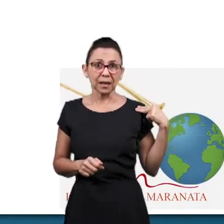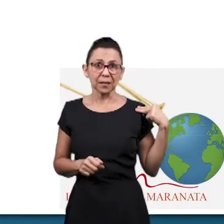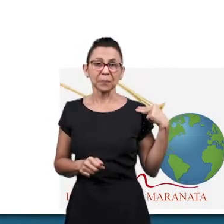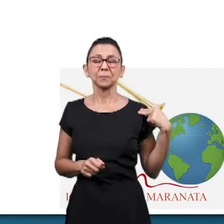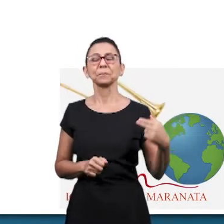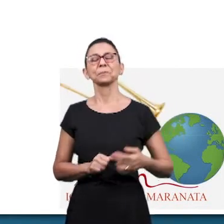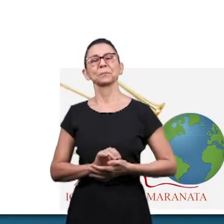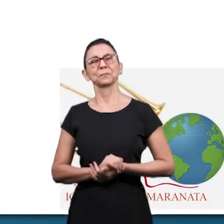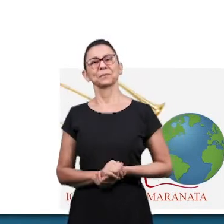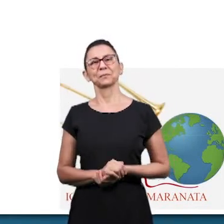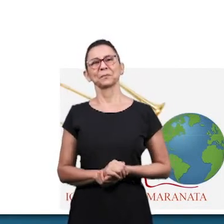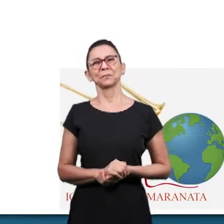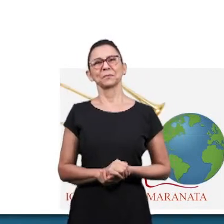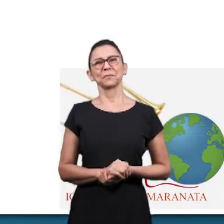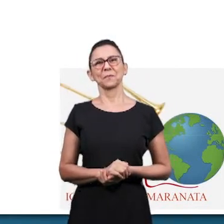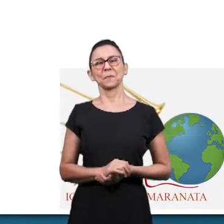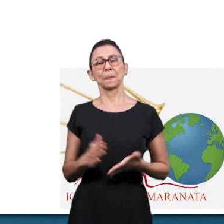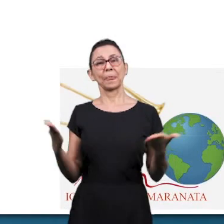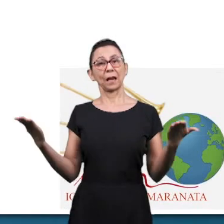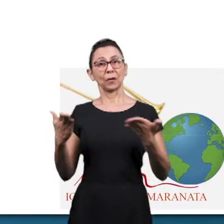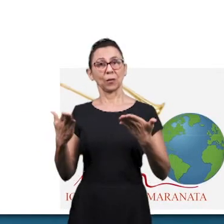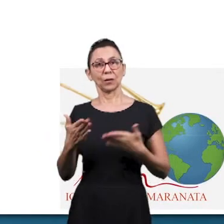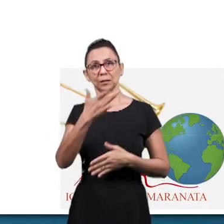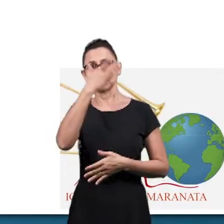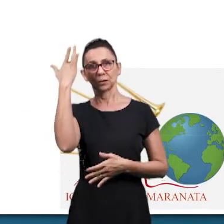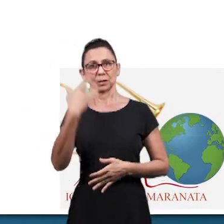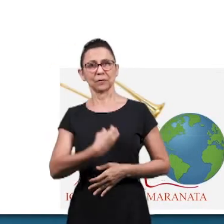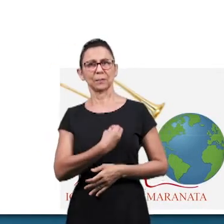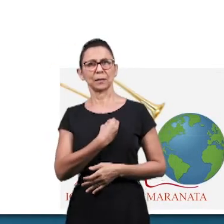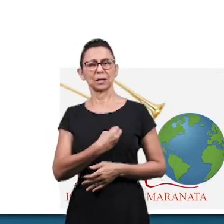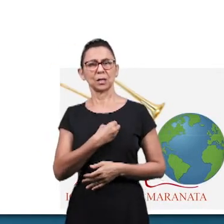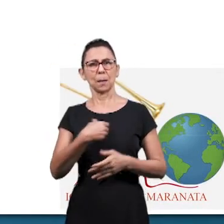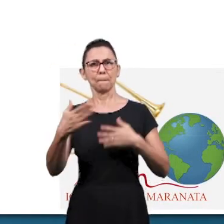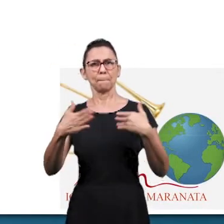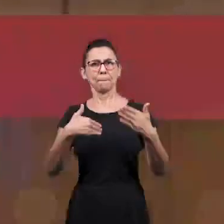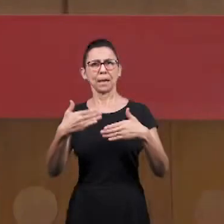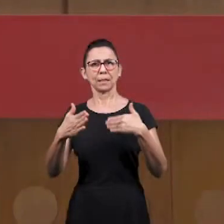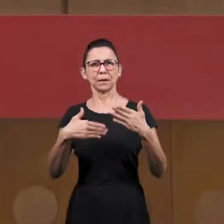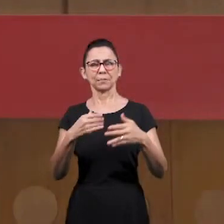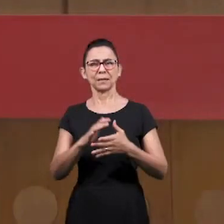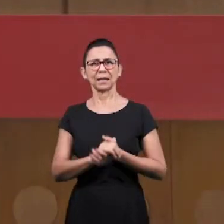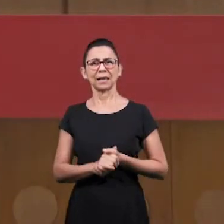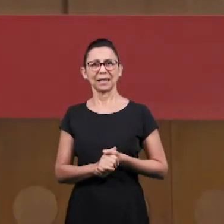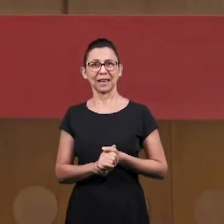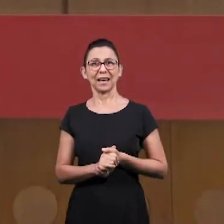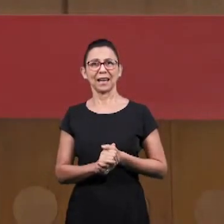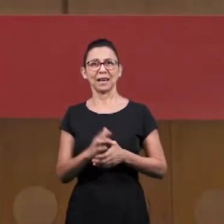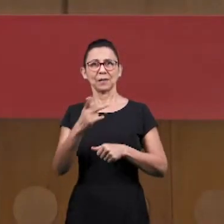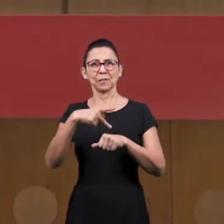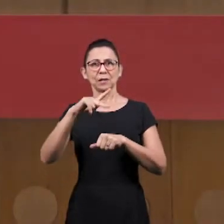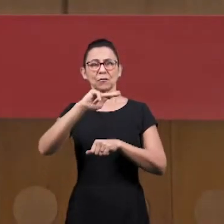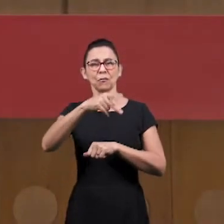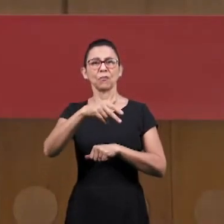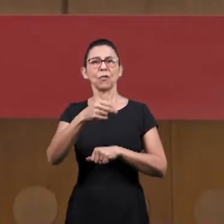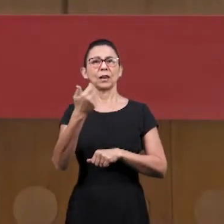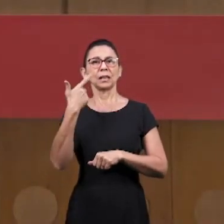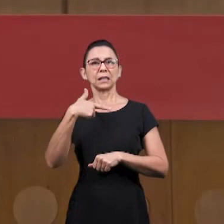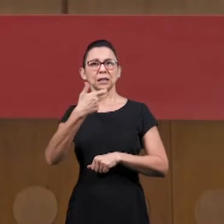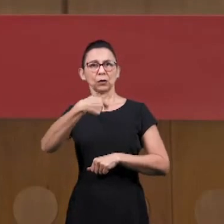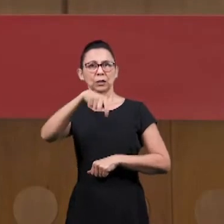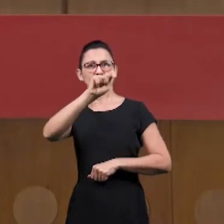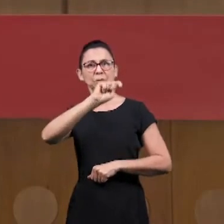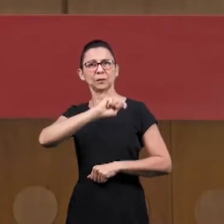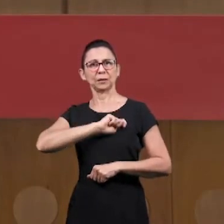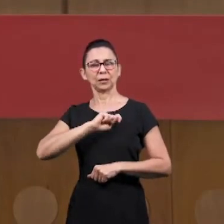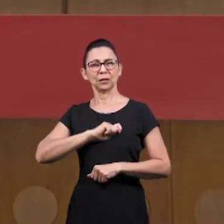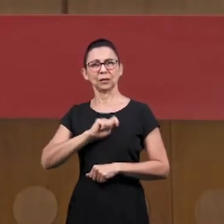para esta segunda pergunta, nós teremos aqui a participação lá do Panamá, em língua espanhola, a nossa irmã